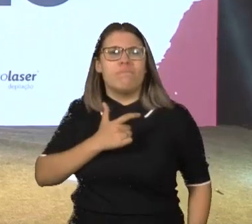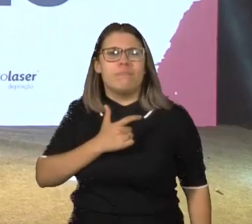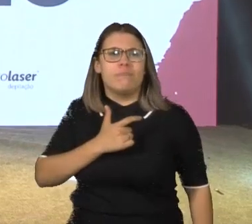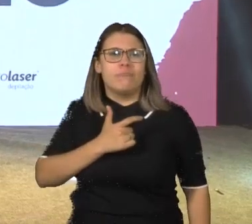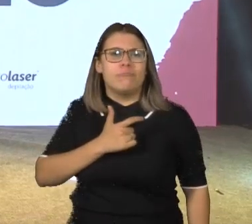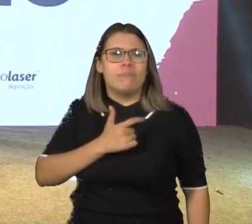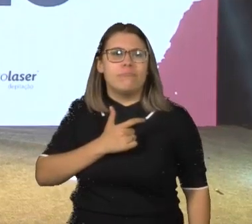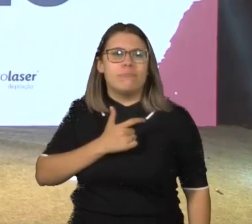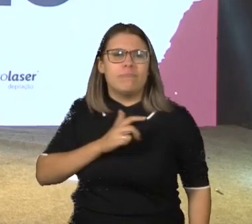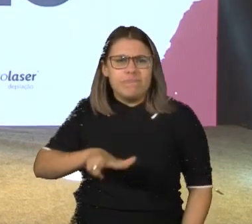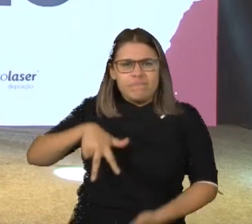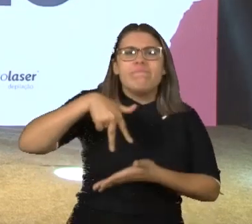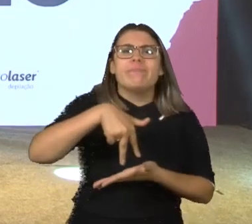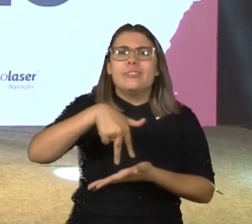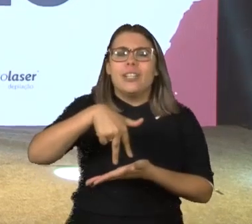Certo?